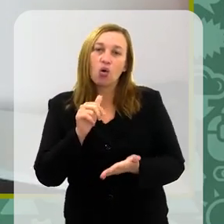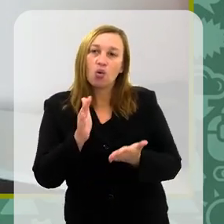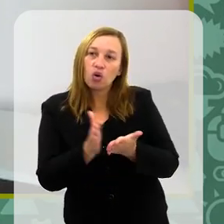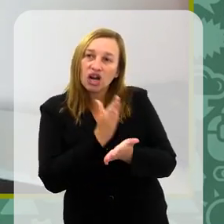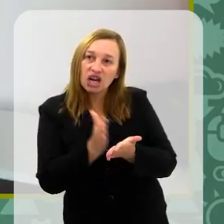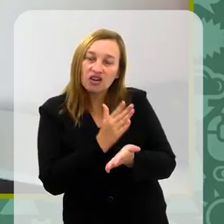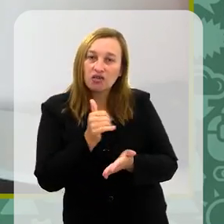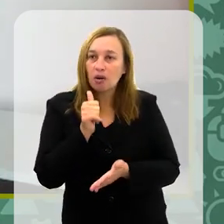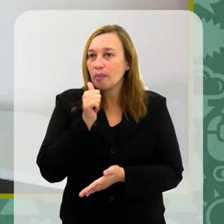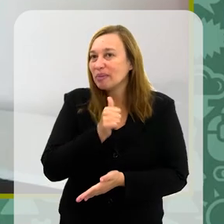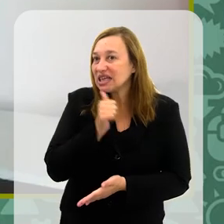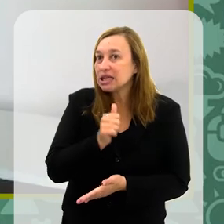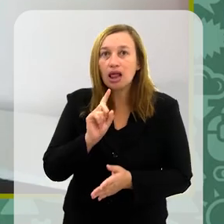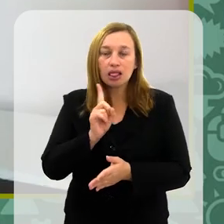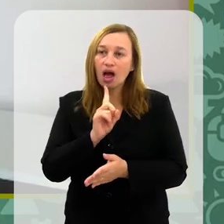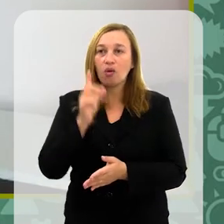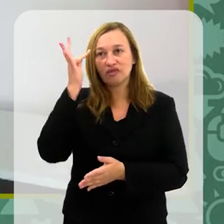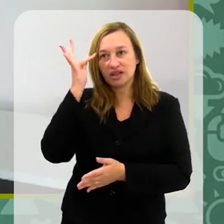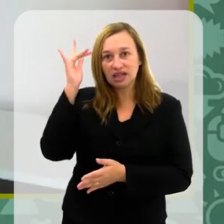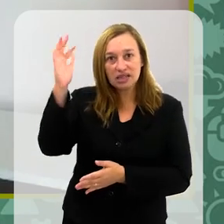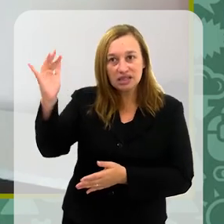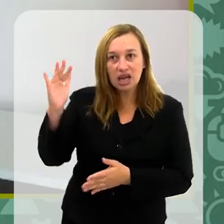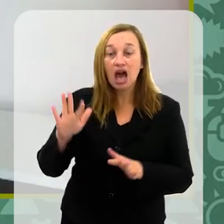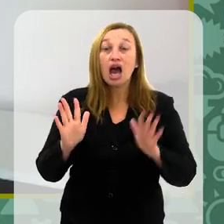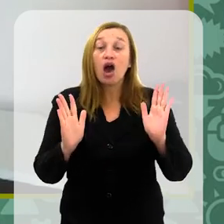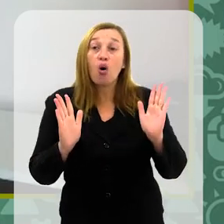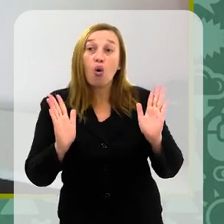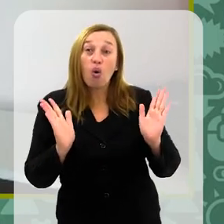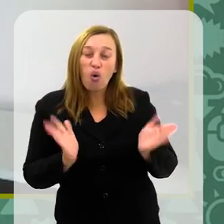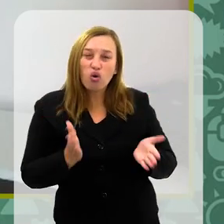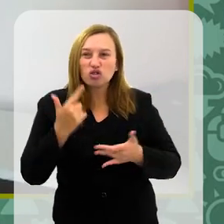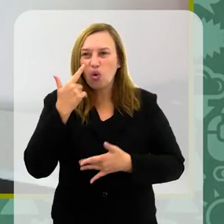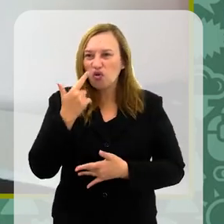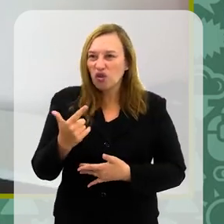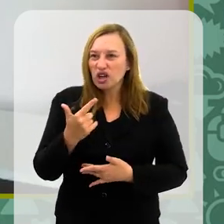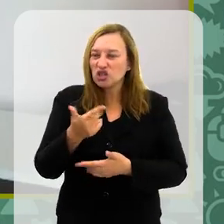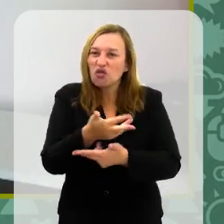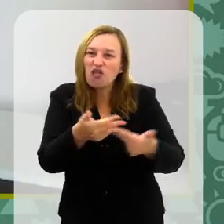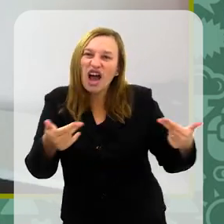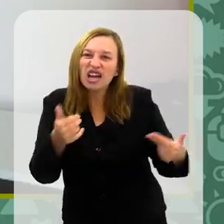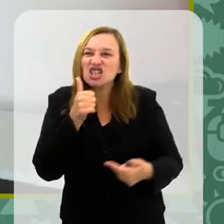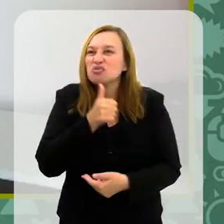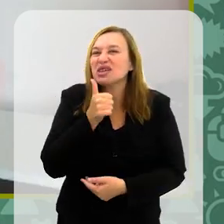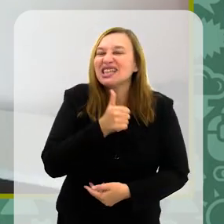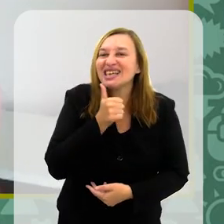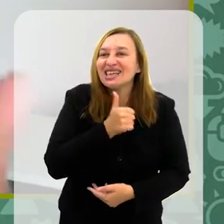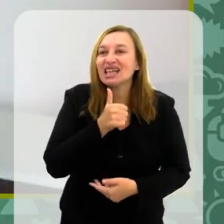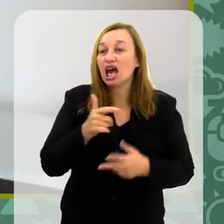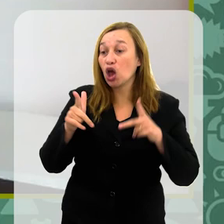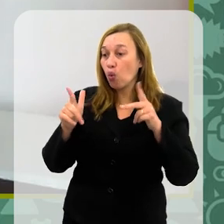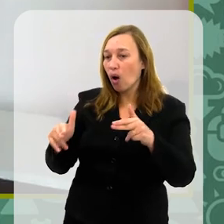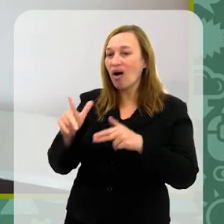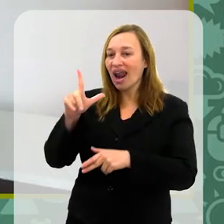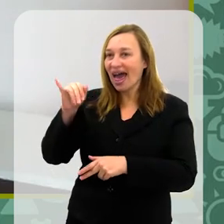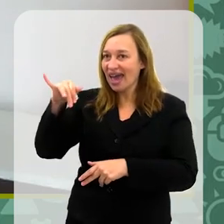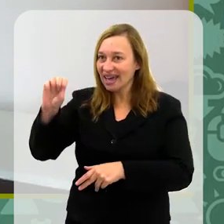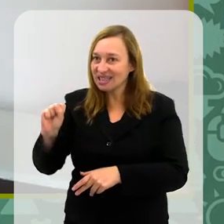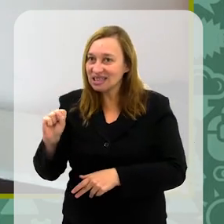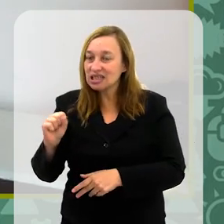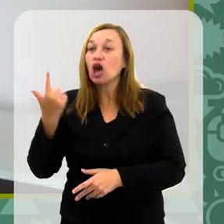Não, é um livro de fantasia, sabe? E, hoje em dia, eu vejo várias meninas, várias mulheres, como a Laís,